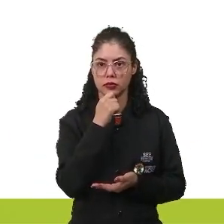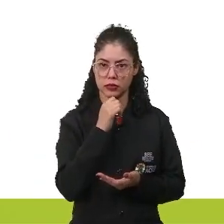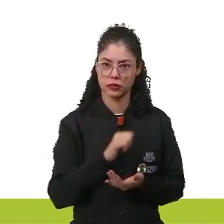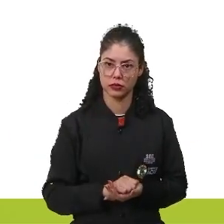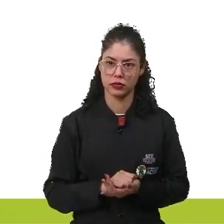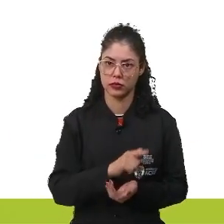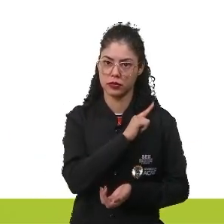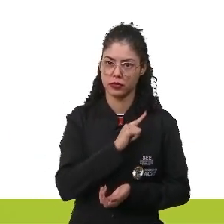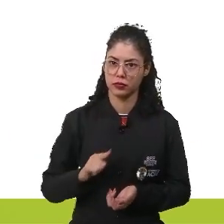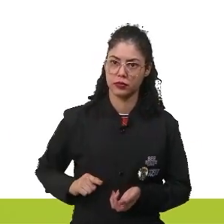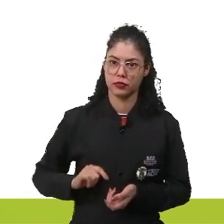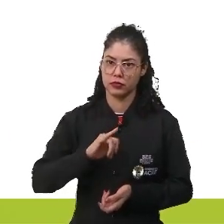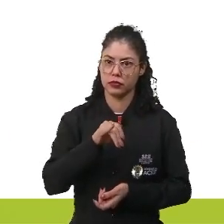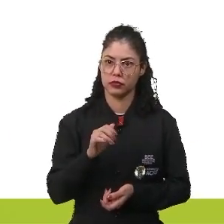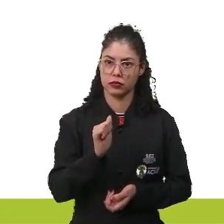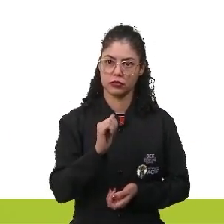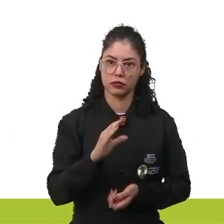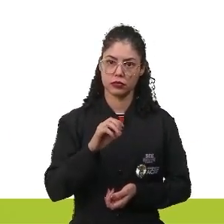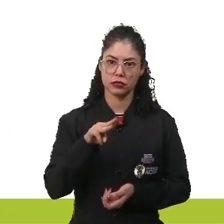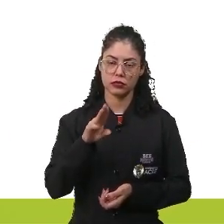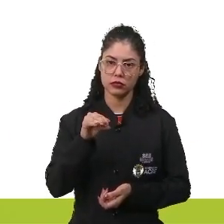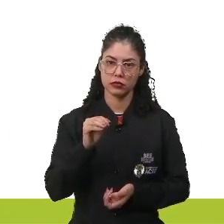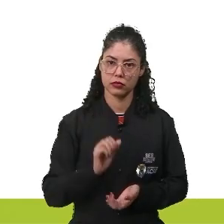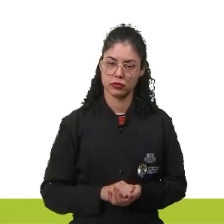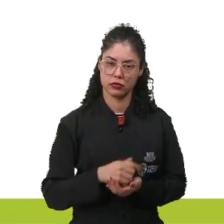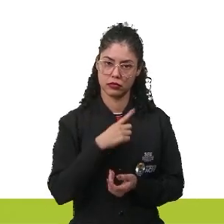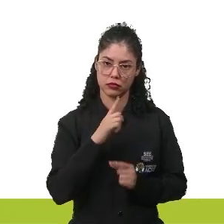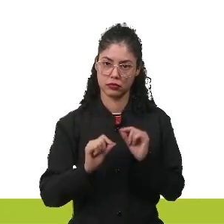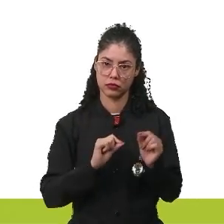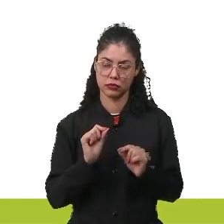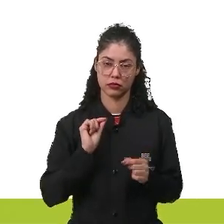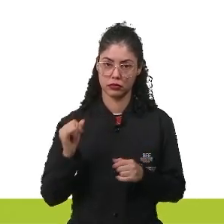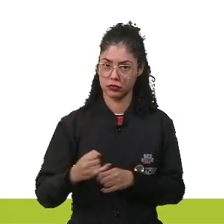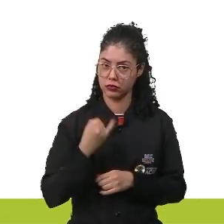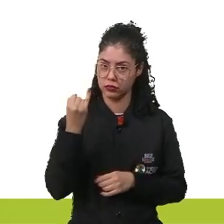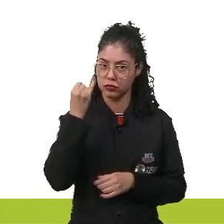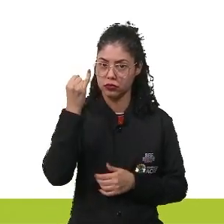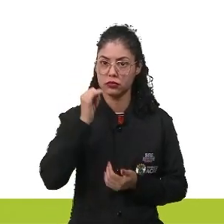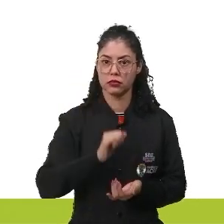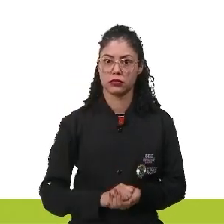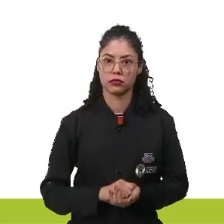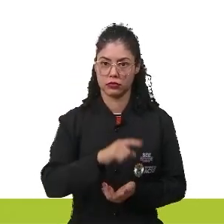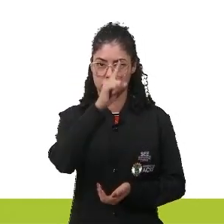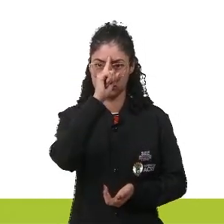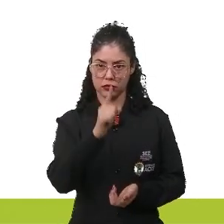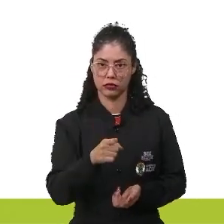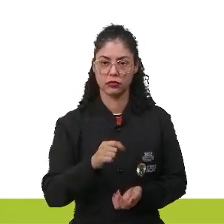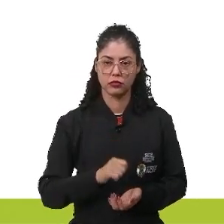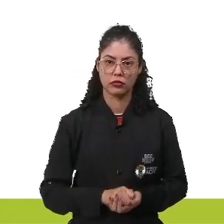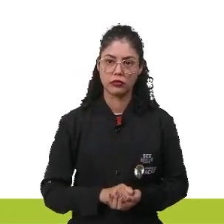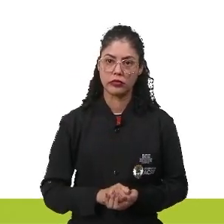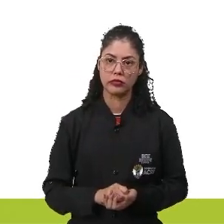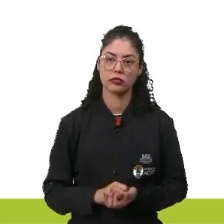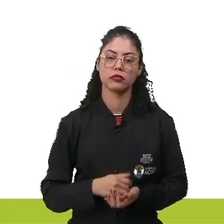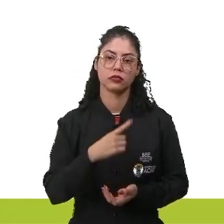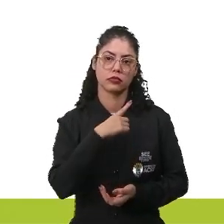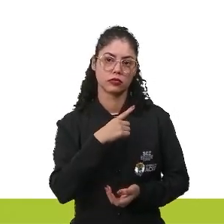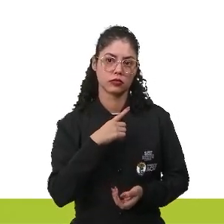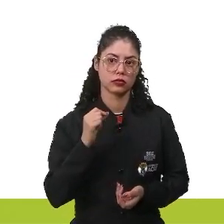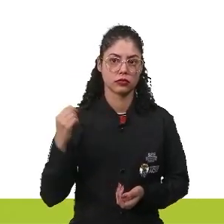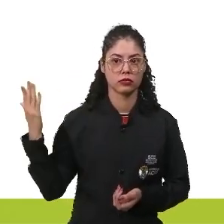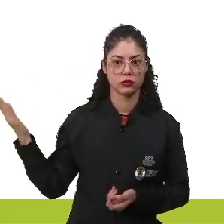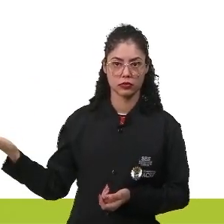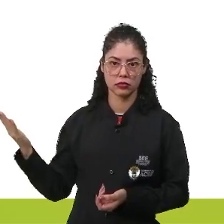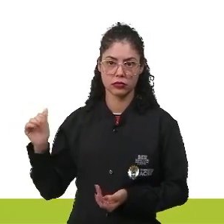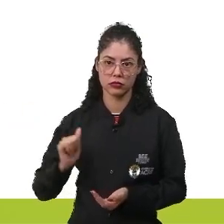governo jacobino. O governo jacobino, ele vai acontecer, principalmente por conta de um líder que vai se acender nesse momento, que é o Maximilien de